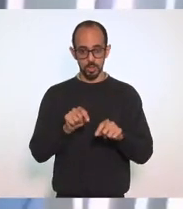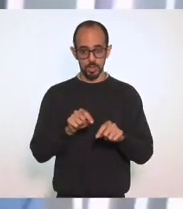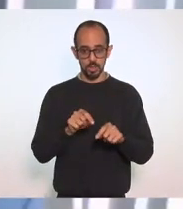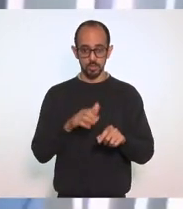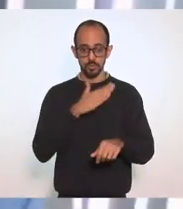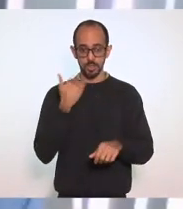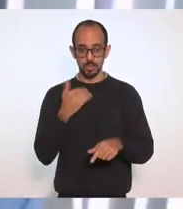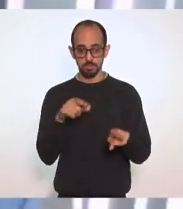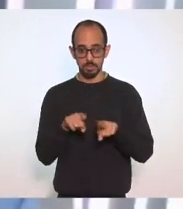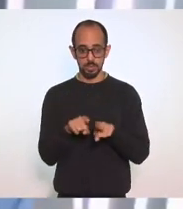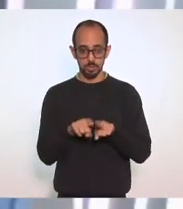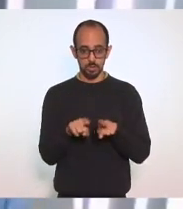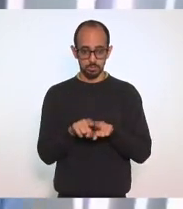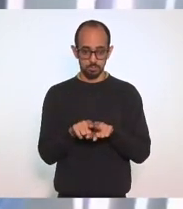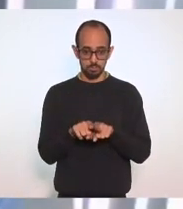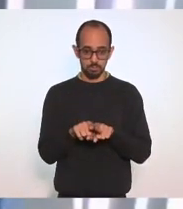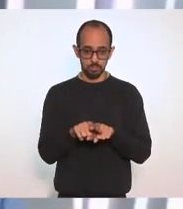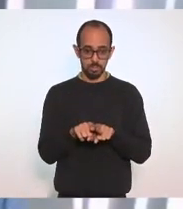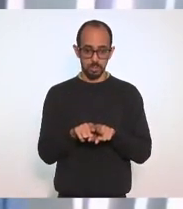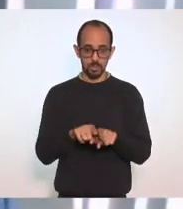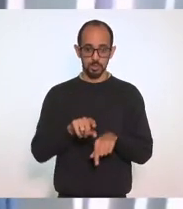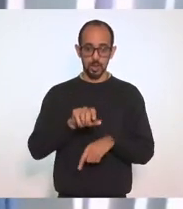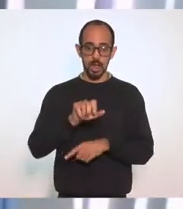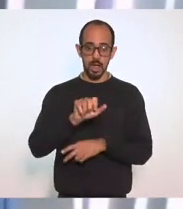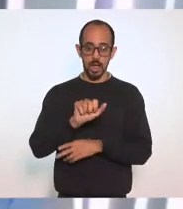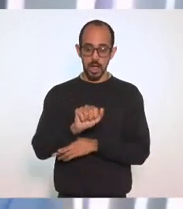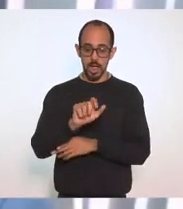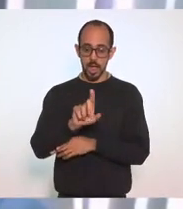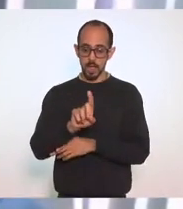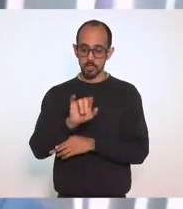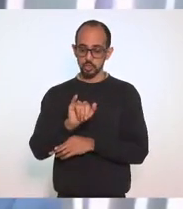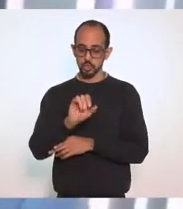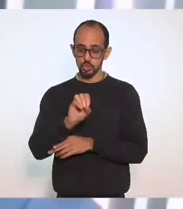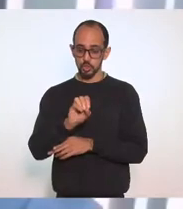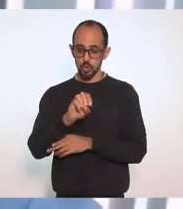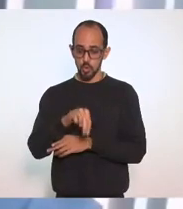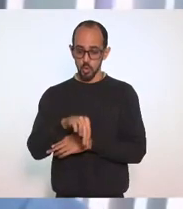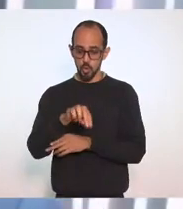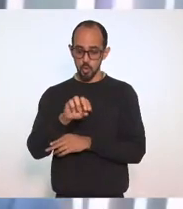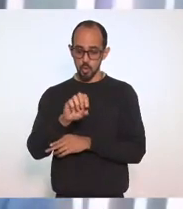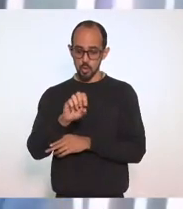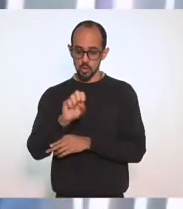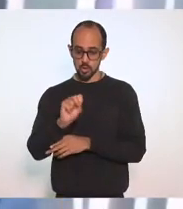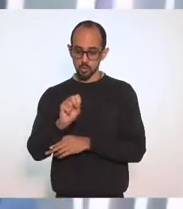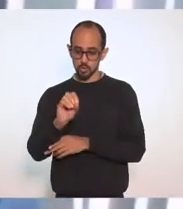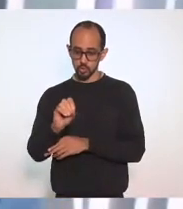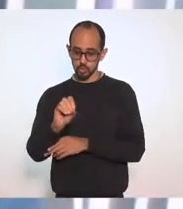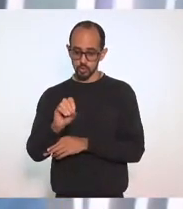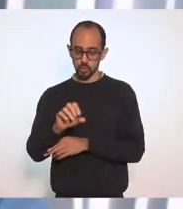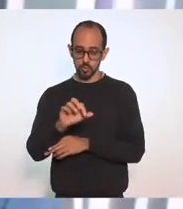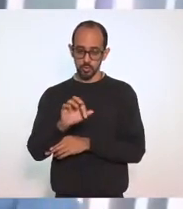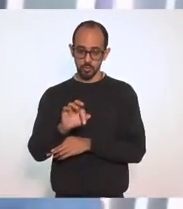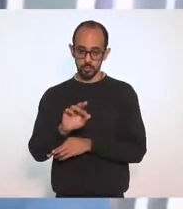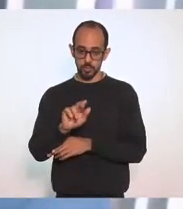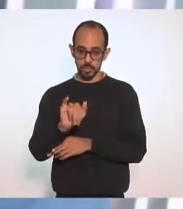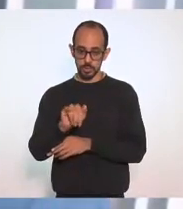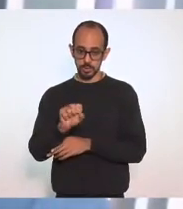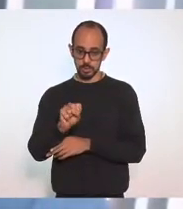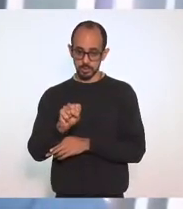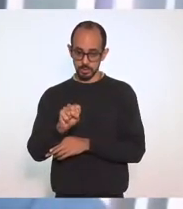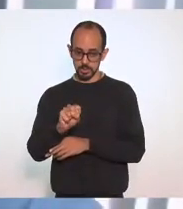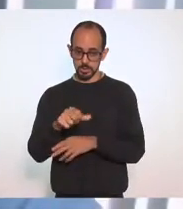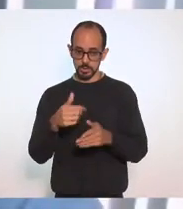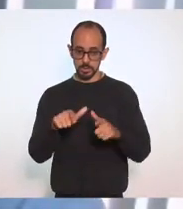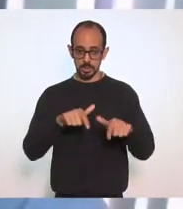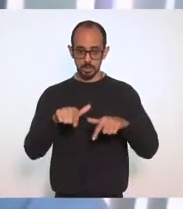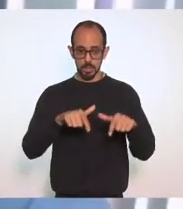tivemos também do Adjonson Farias, que eu acho que V. Exª conheceu, trabalhou durante alguns anos na Escola do Legislativo da